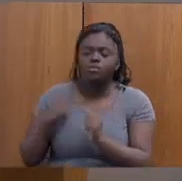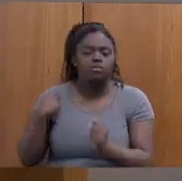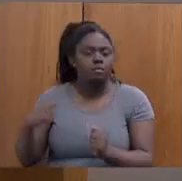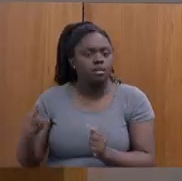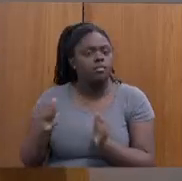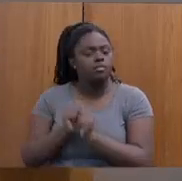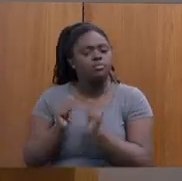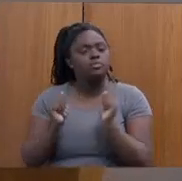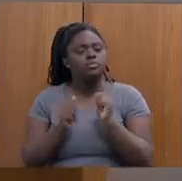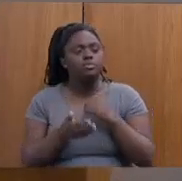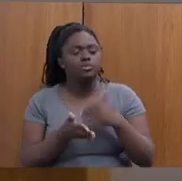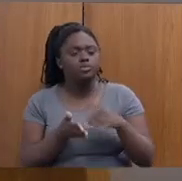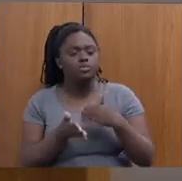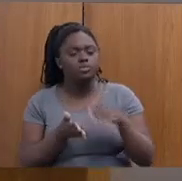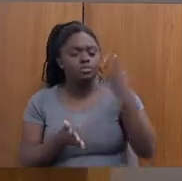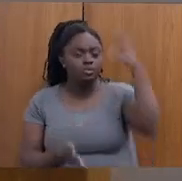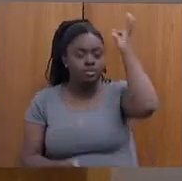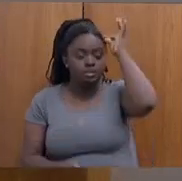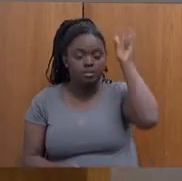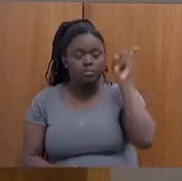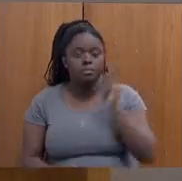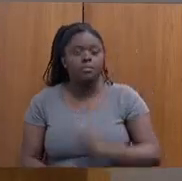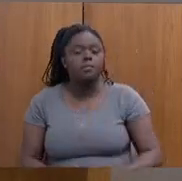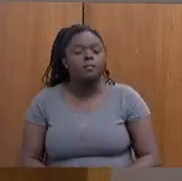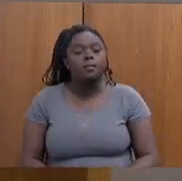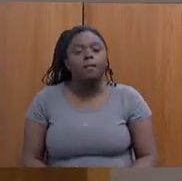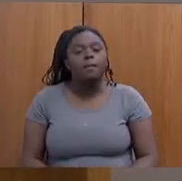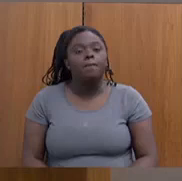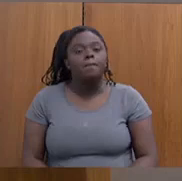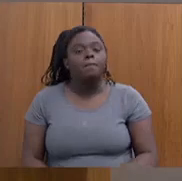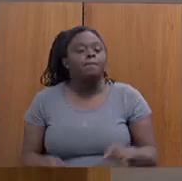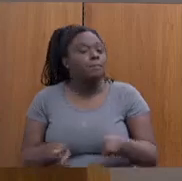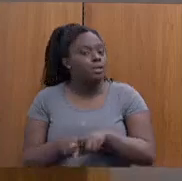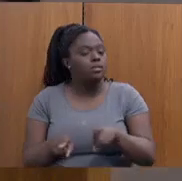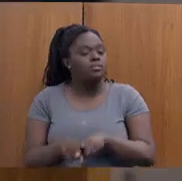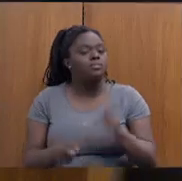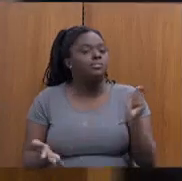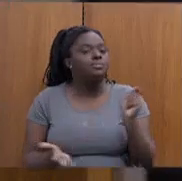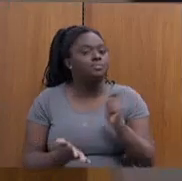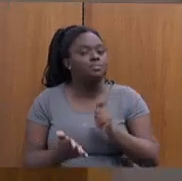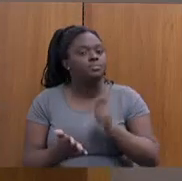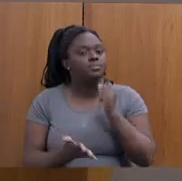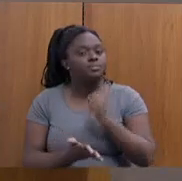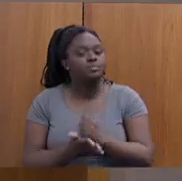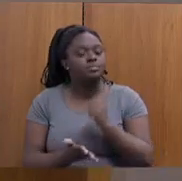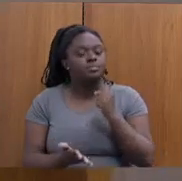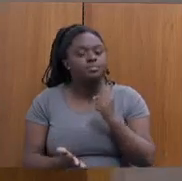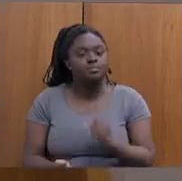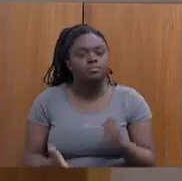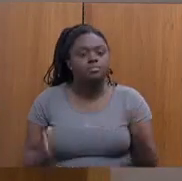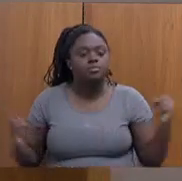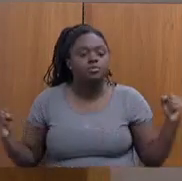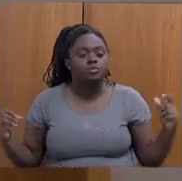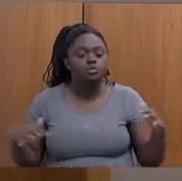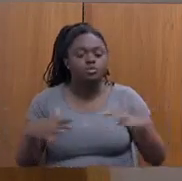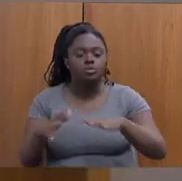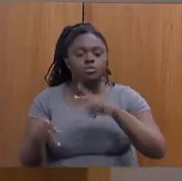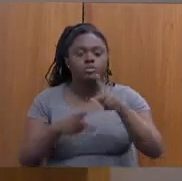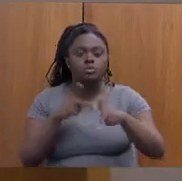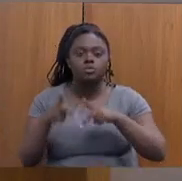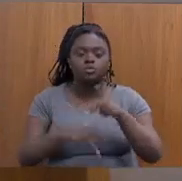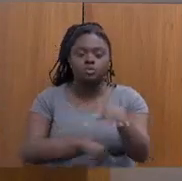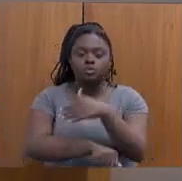a secretária de Espírito Santo. E aqui fiquei registrado essa questão do mutirão contra a população de rua.